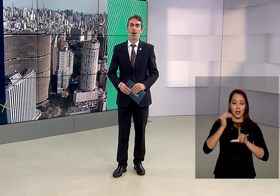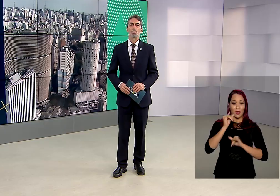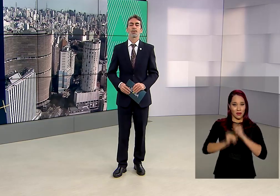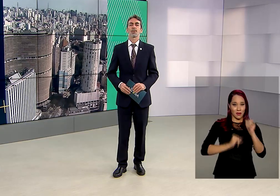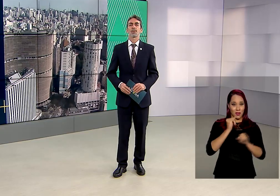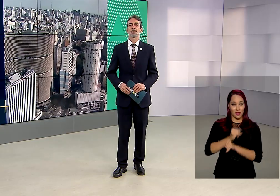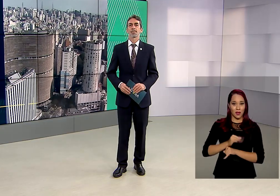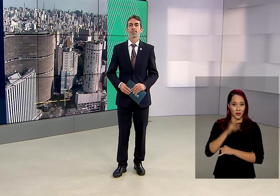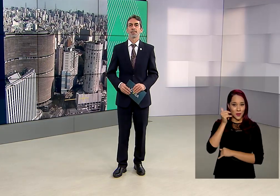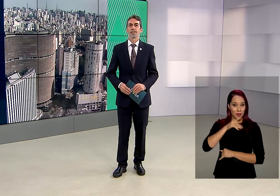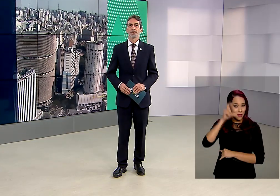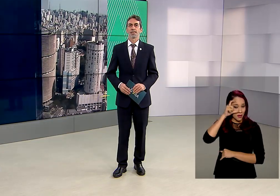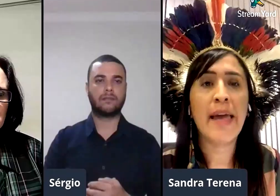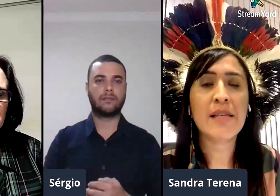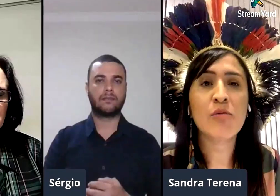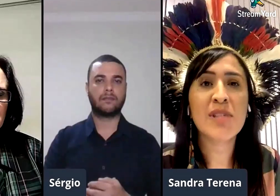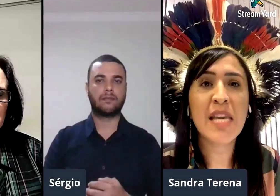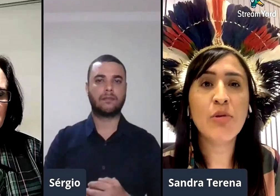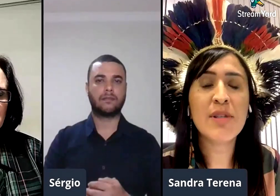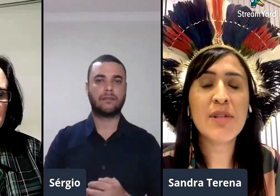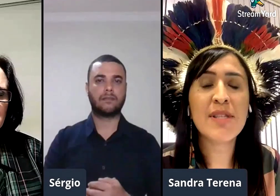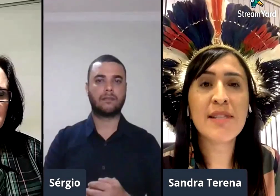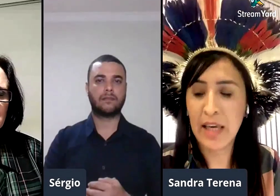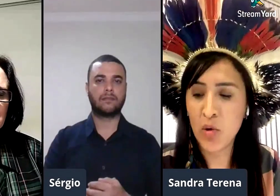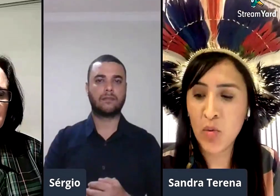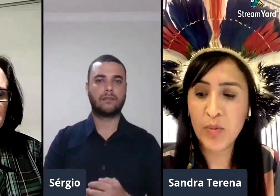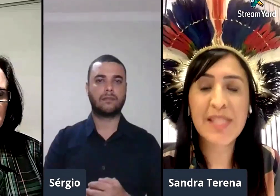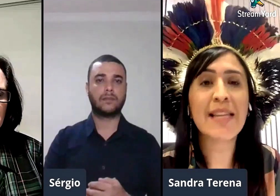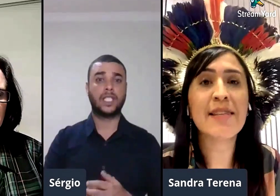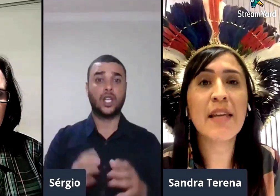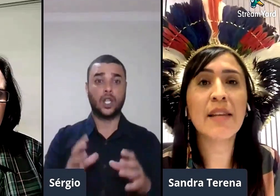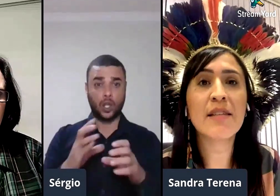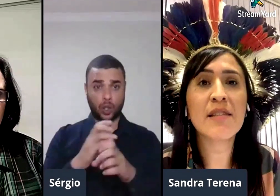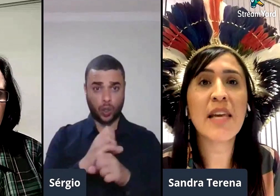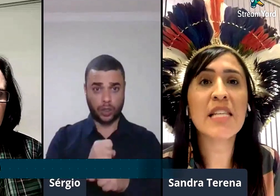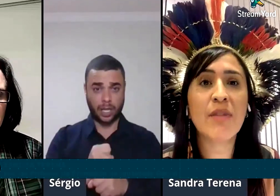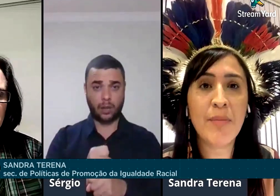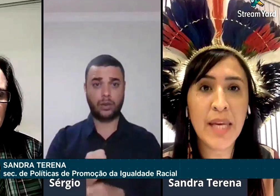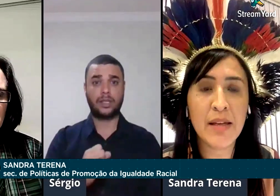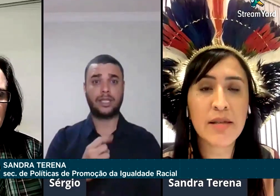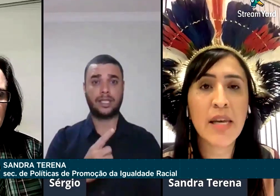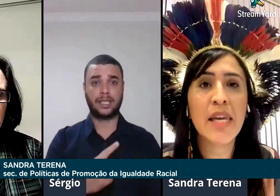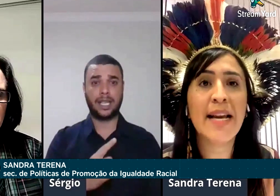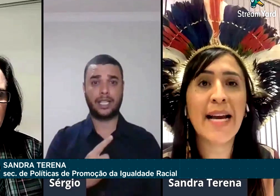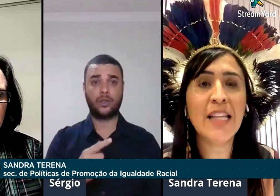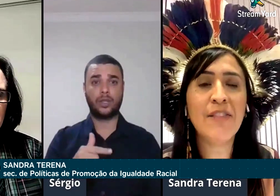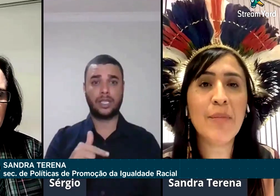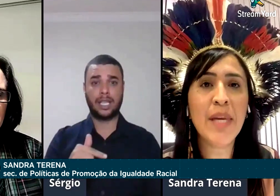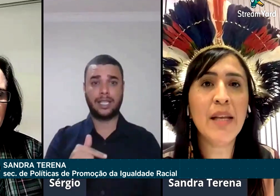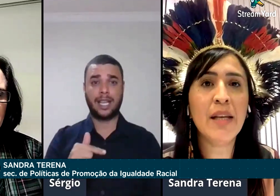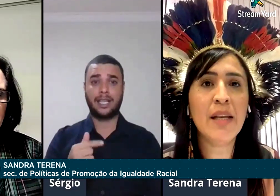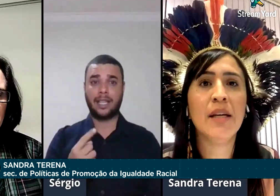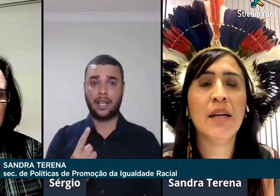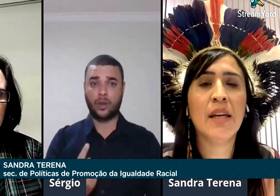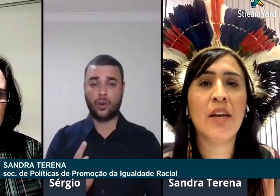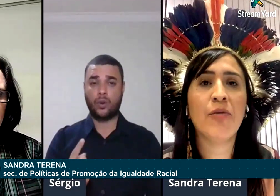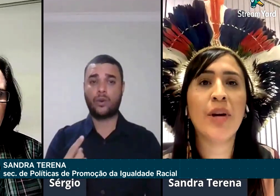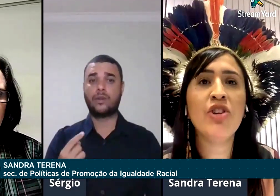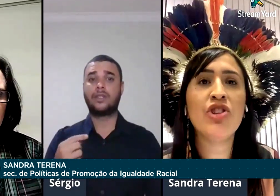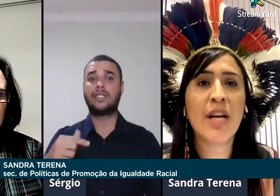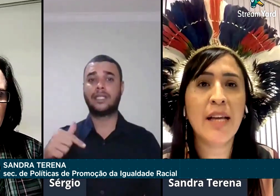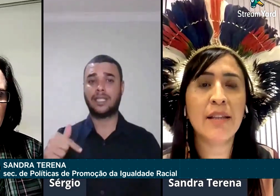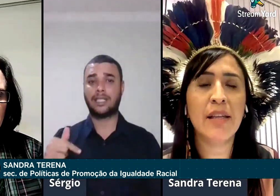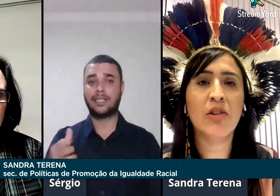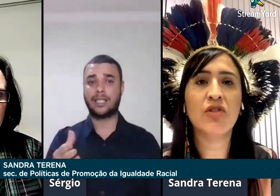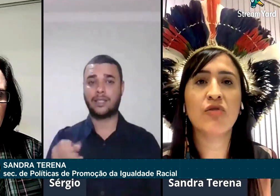Damares Alves. São 161 706 famílias e cada família que